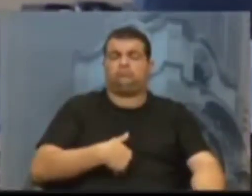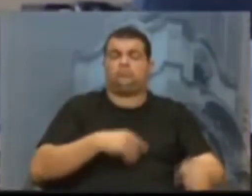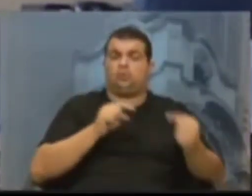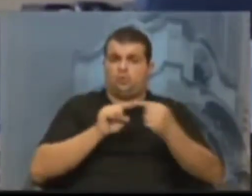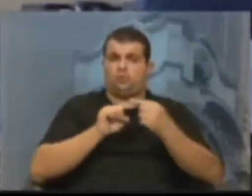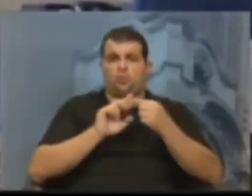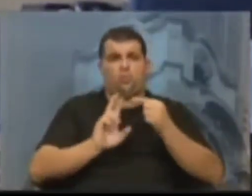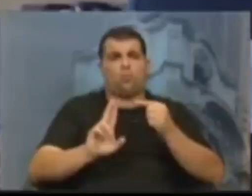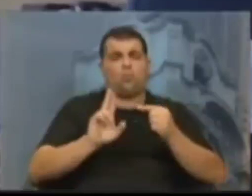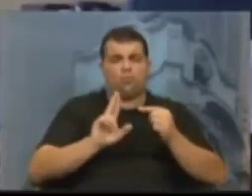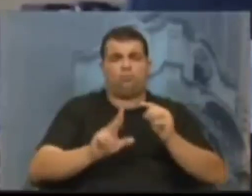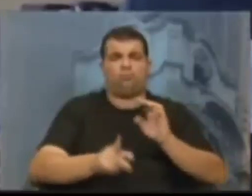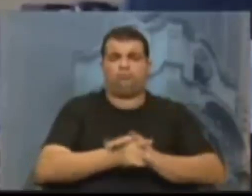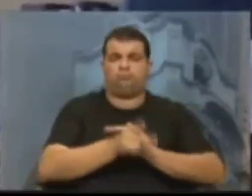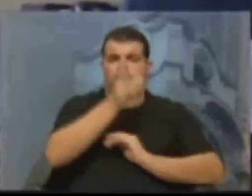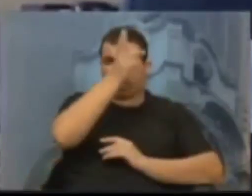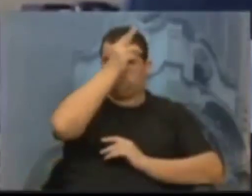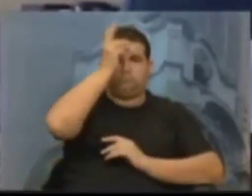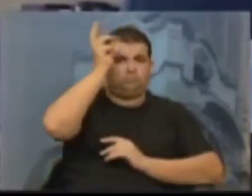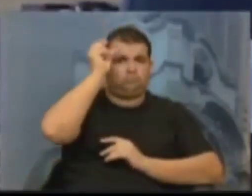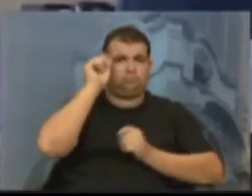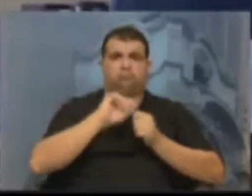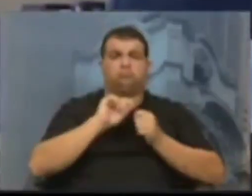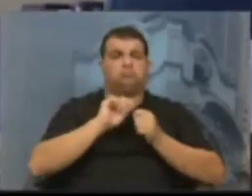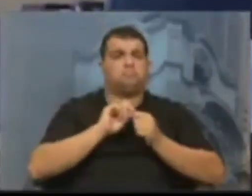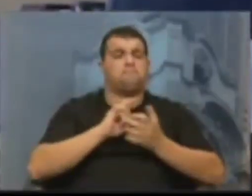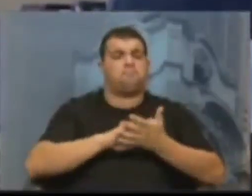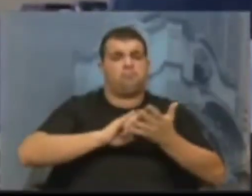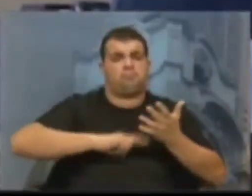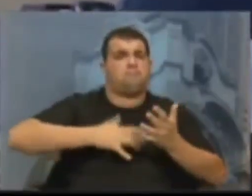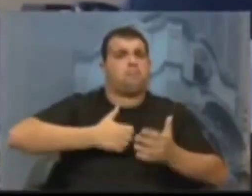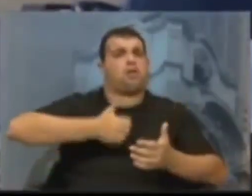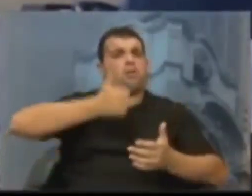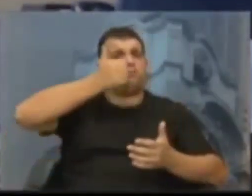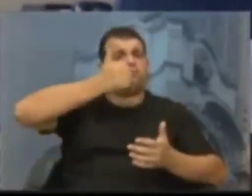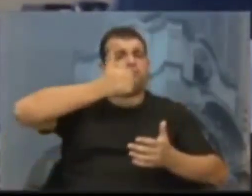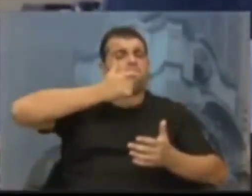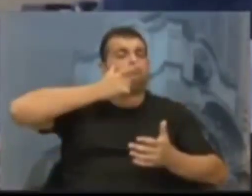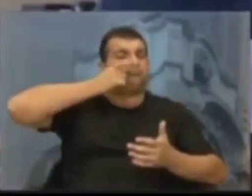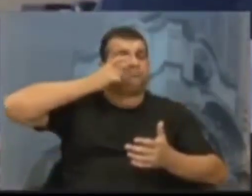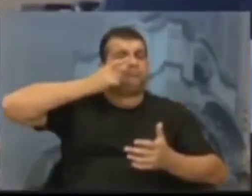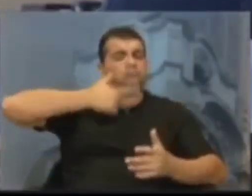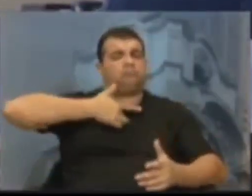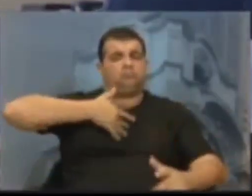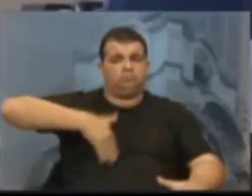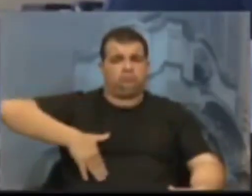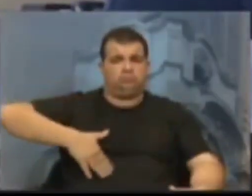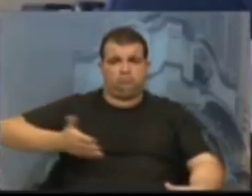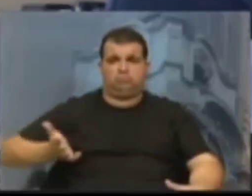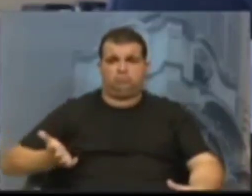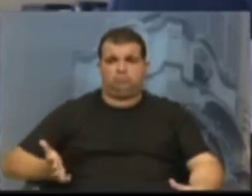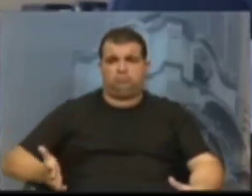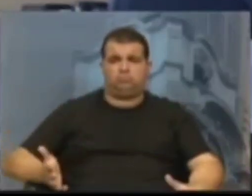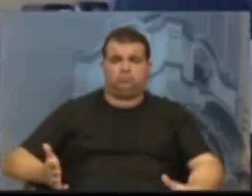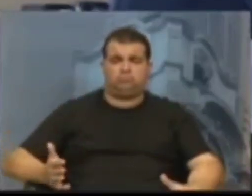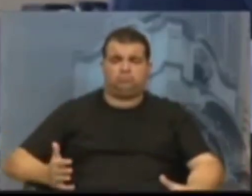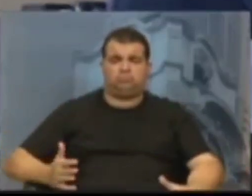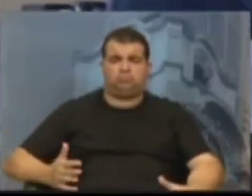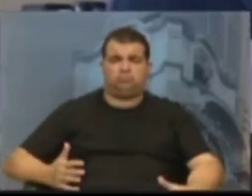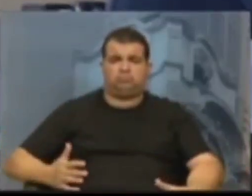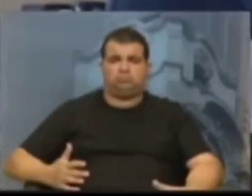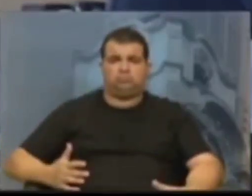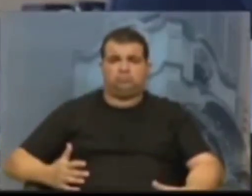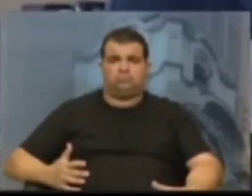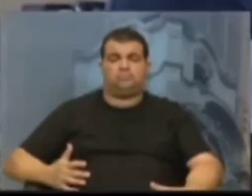para que a prefeitura possa fazer o melhor contrato, com o melhor interesse público, com o maior